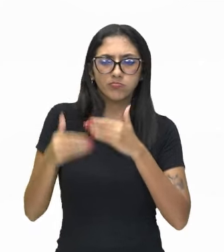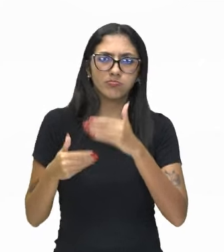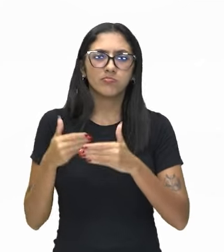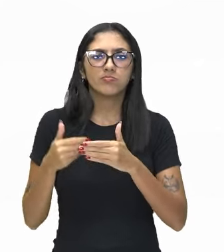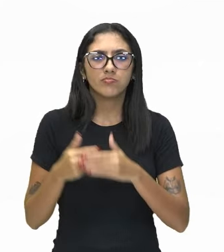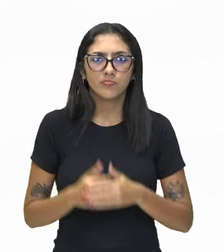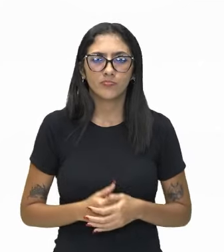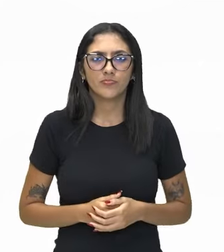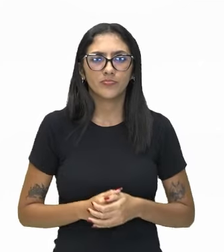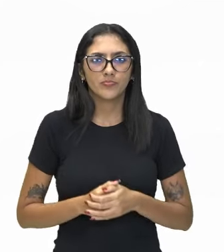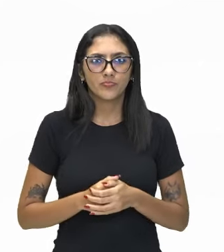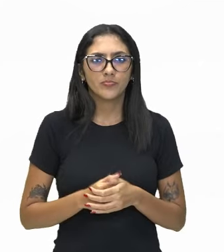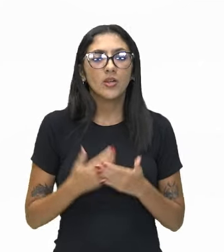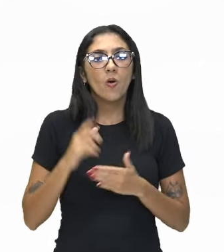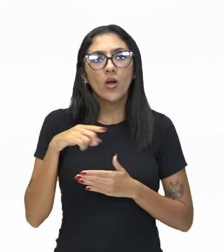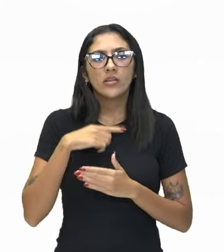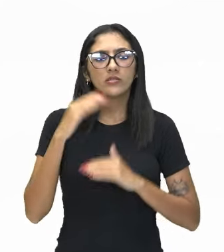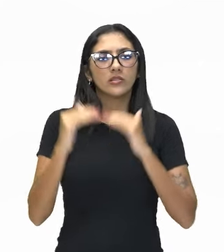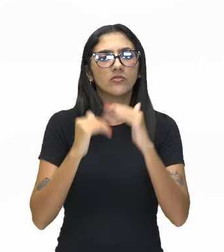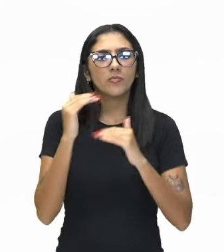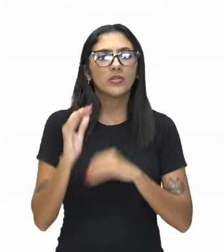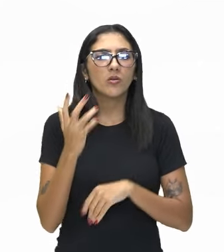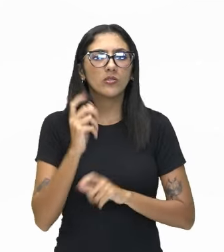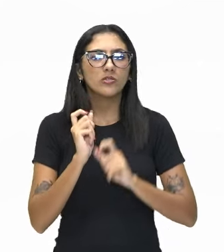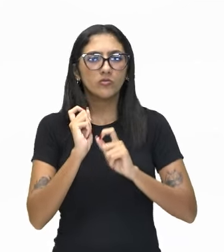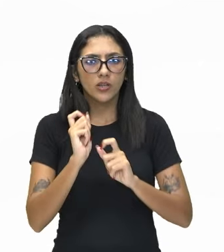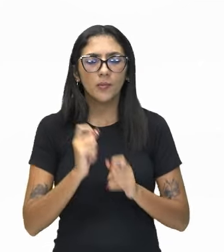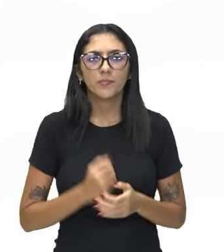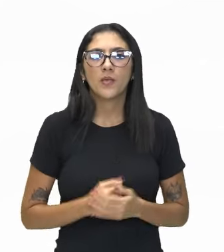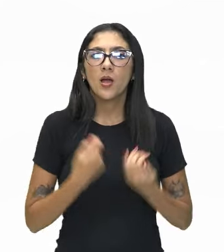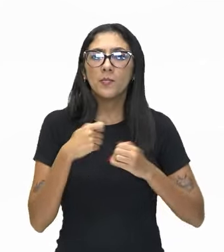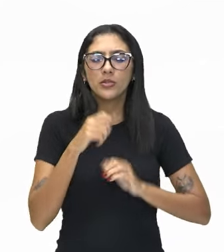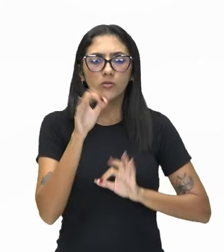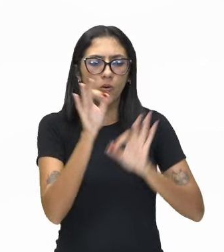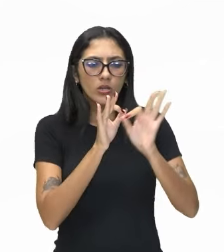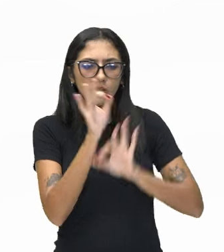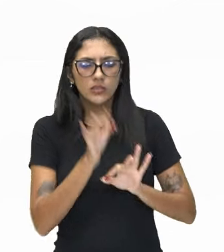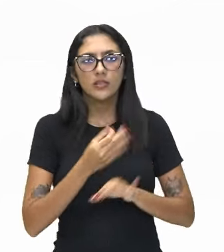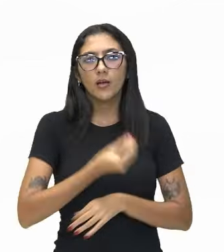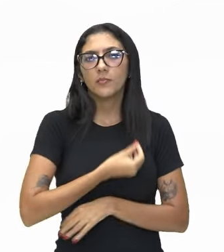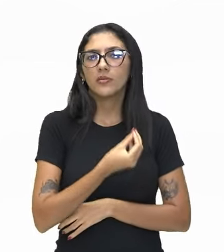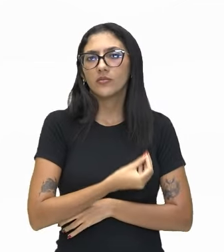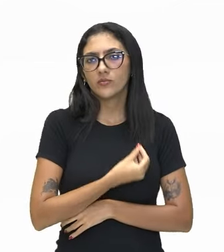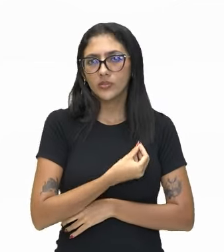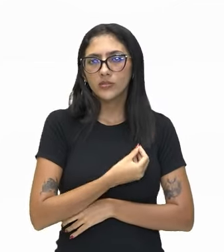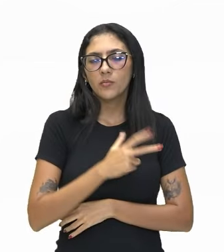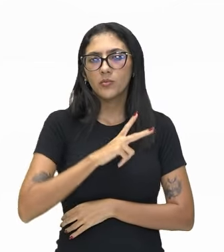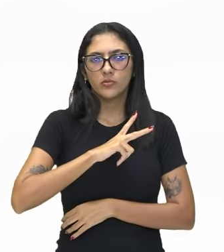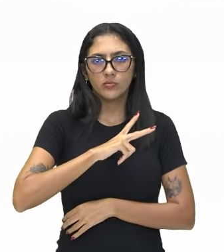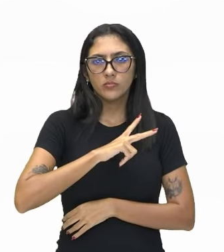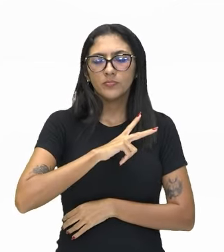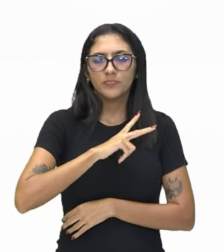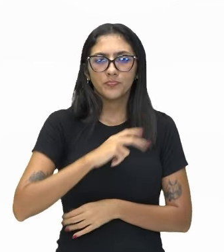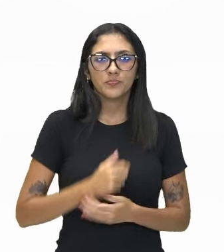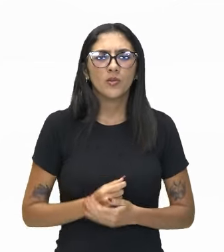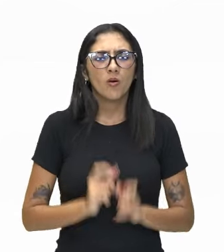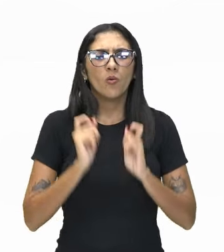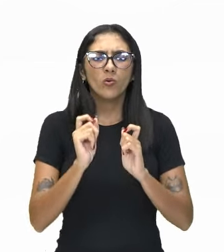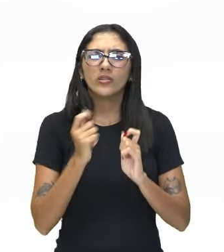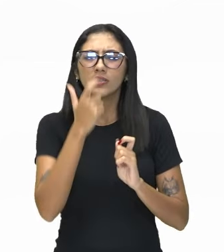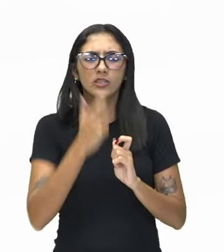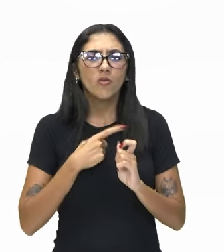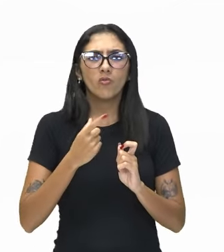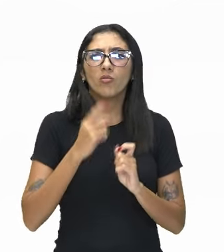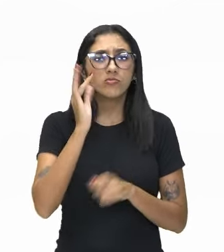fazer o quê? Nesse desenvolvimento? Projetar a minha vida. O que vou fazer desse meu